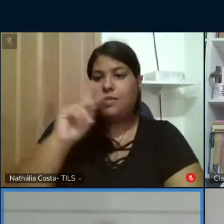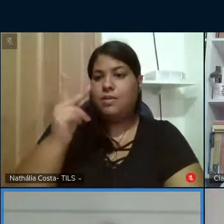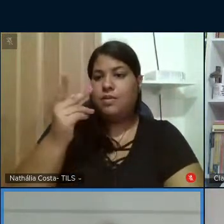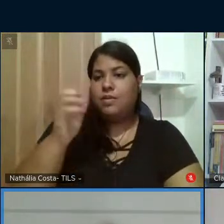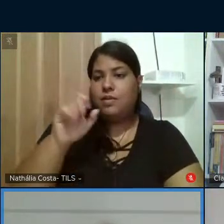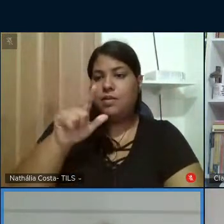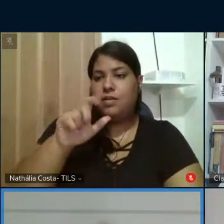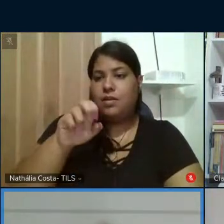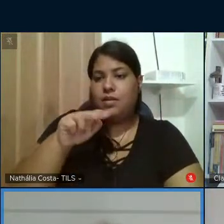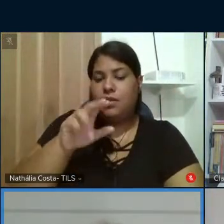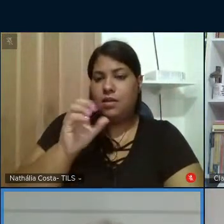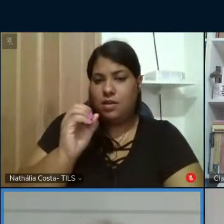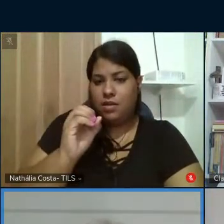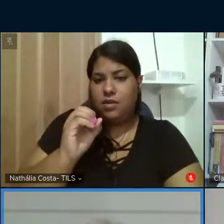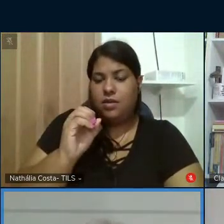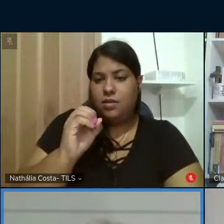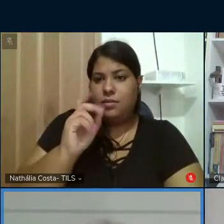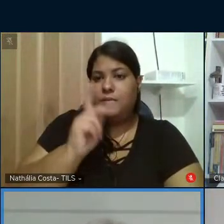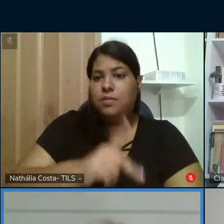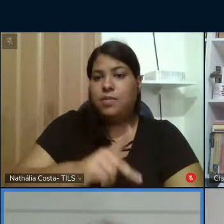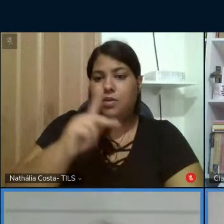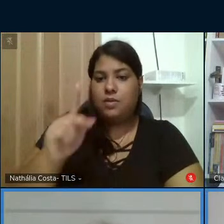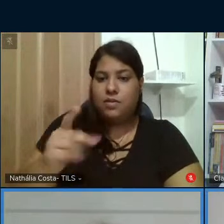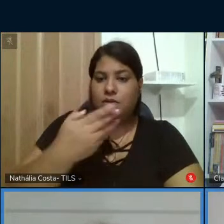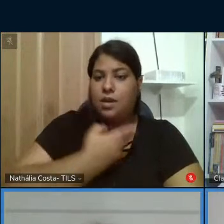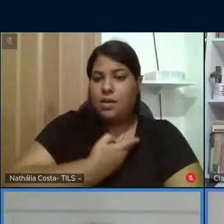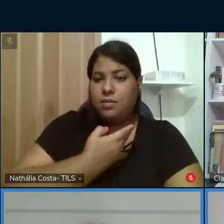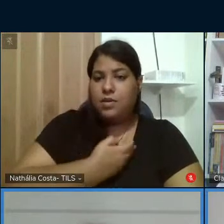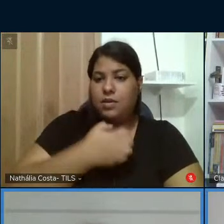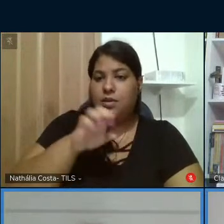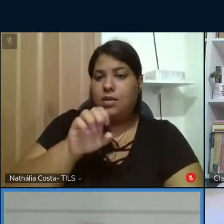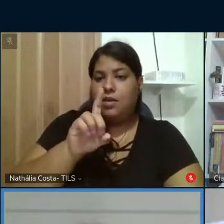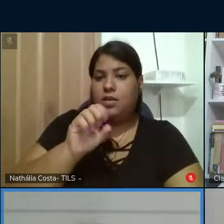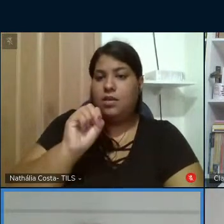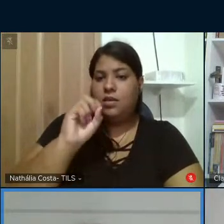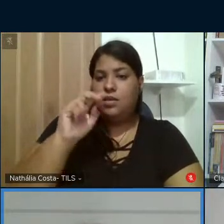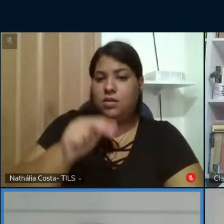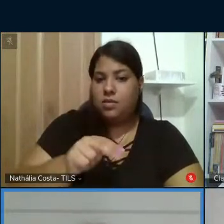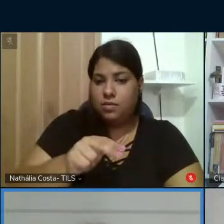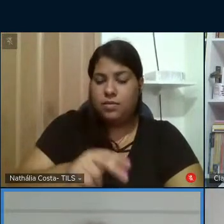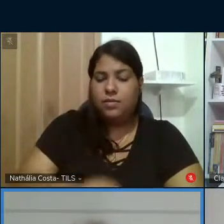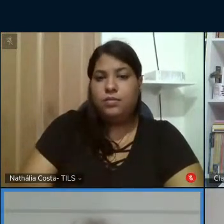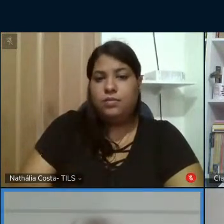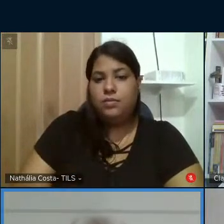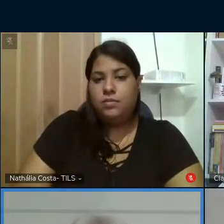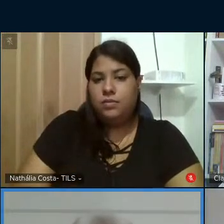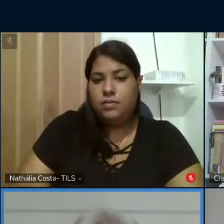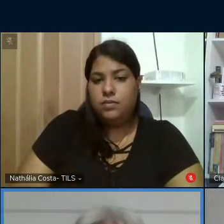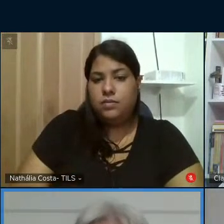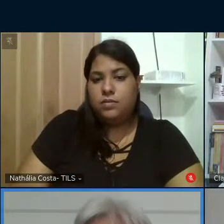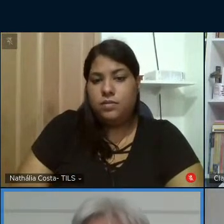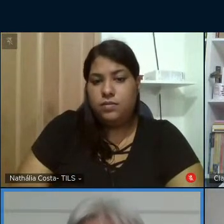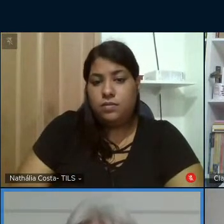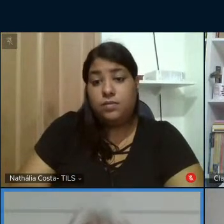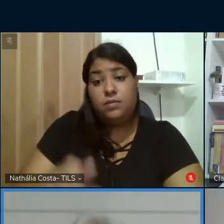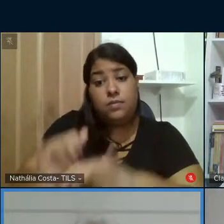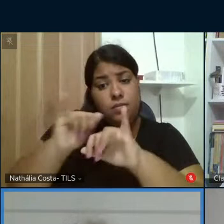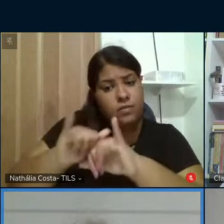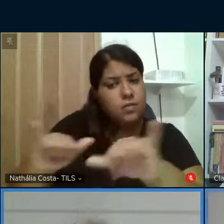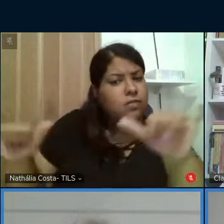professor e amigo Edson Francisco e dizer